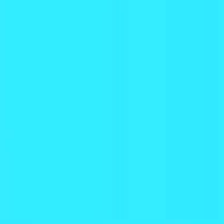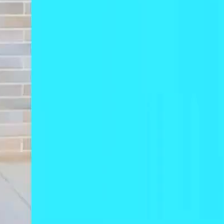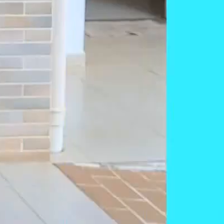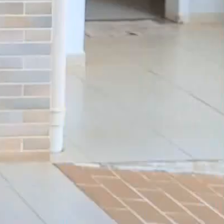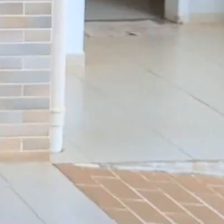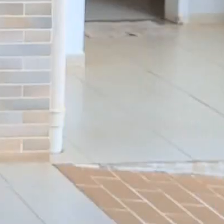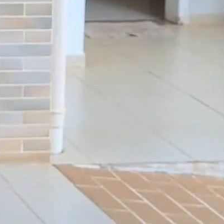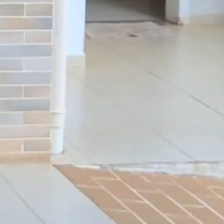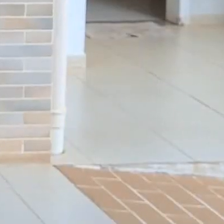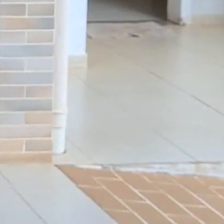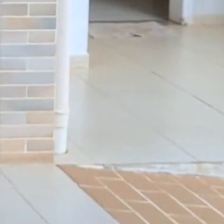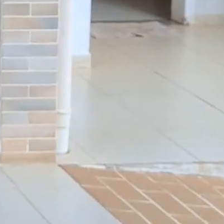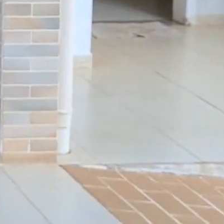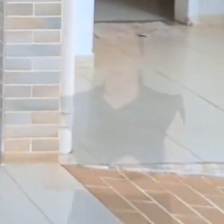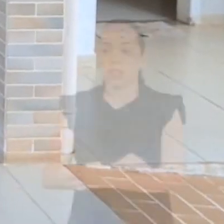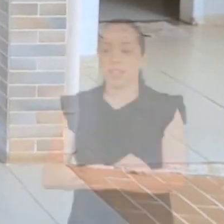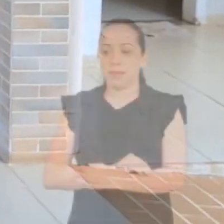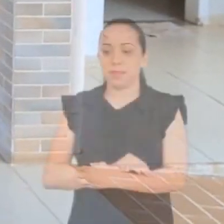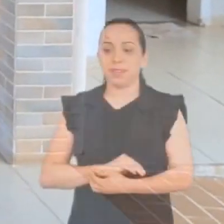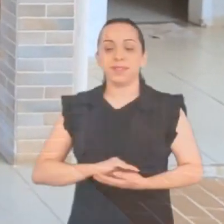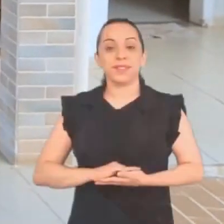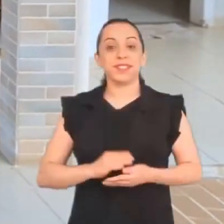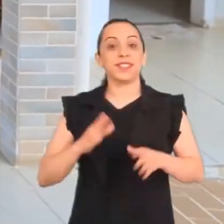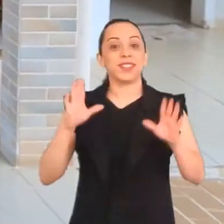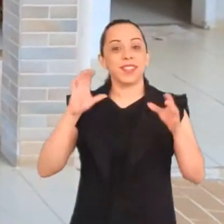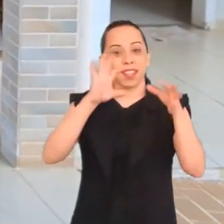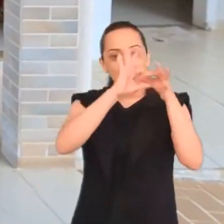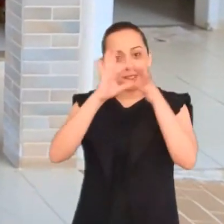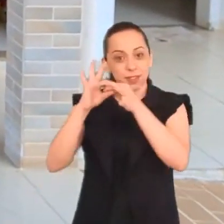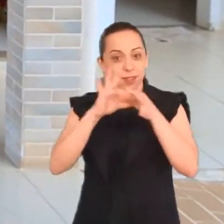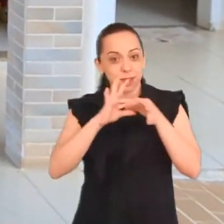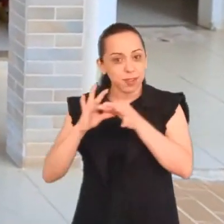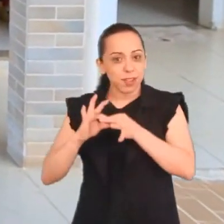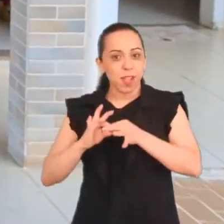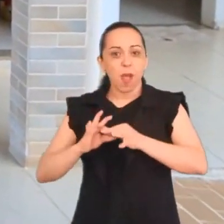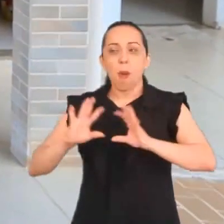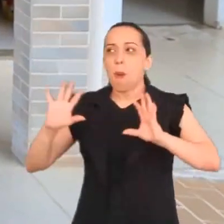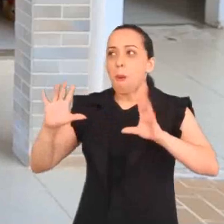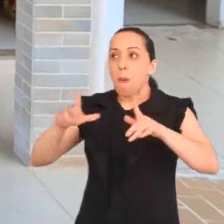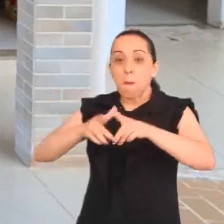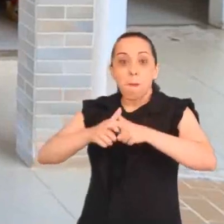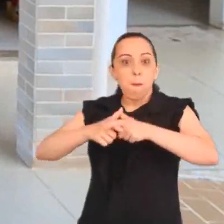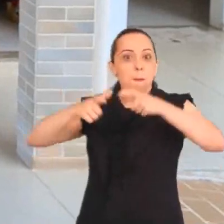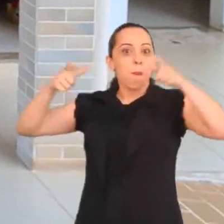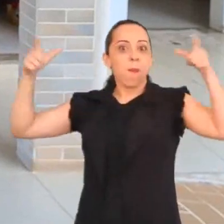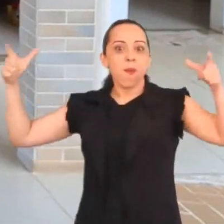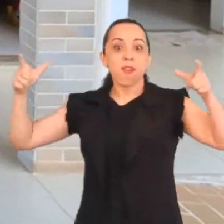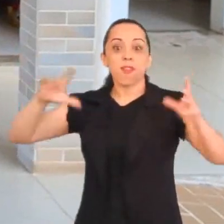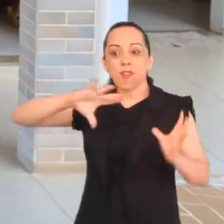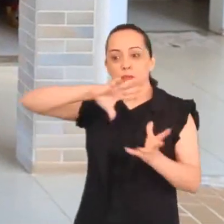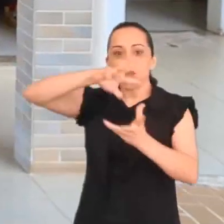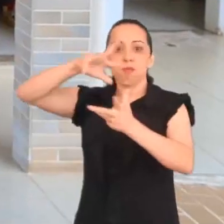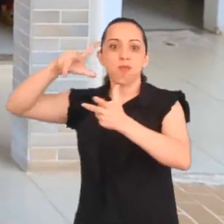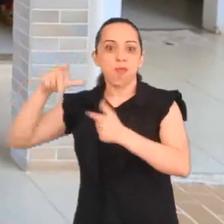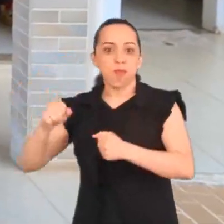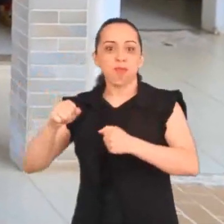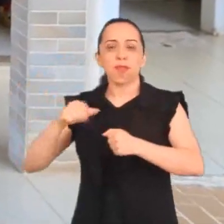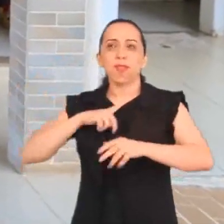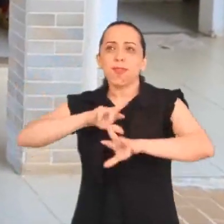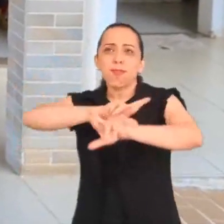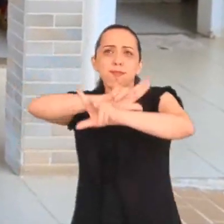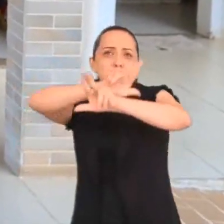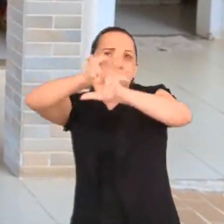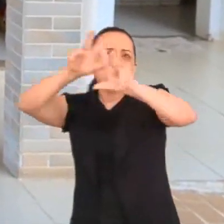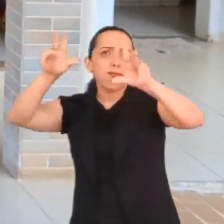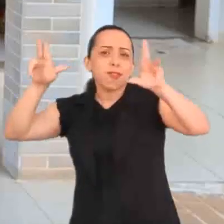As Olimpíadas são o maior evento esportivo do planeta e engloba as mais diversas modalidades esportivas